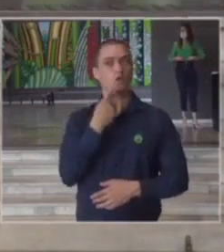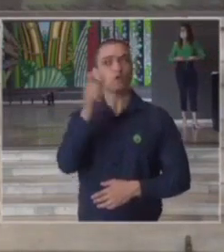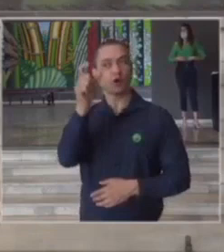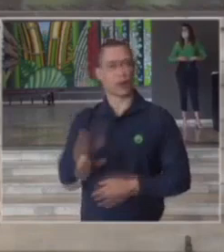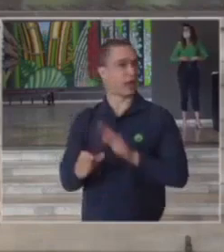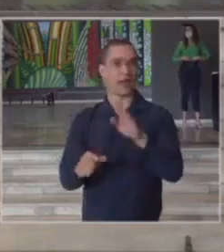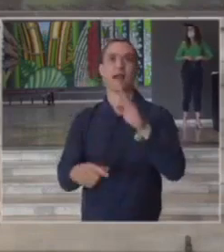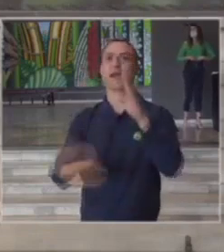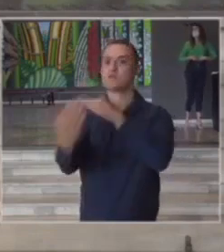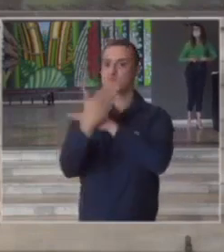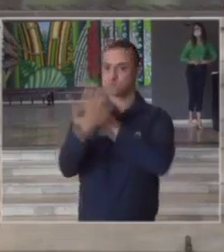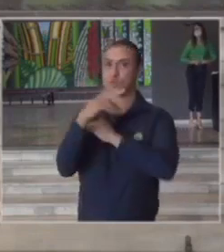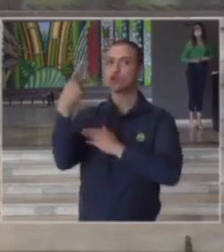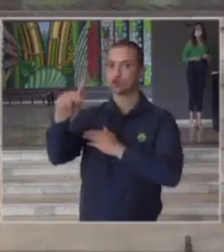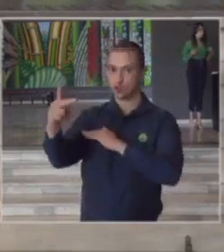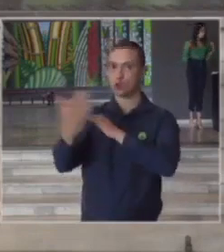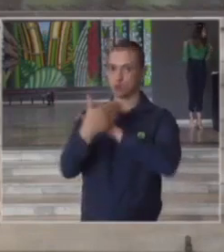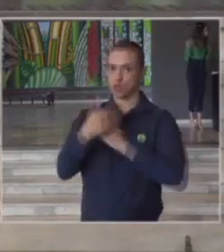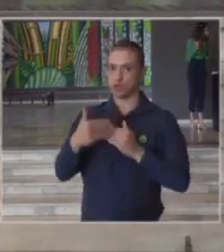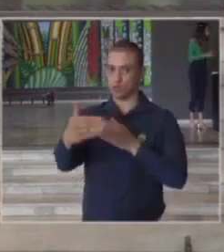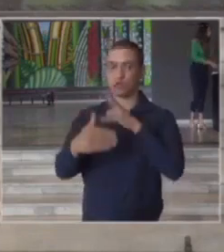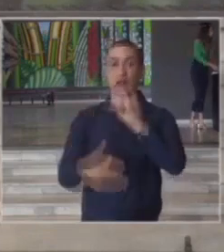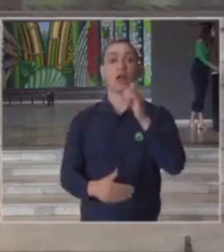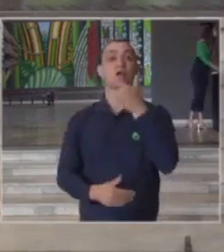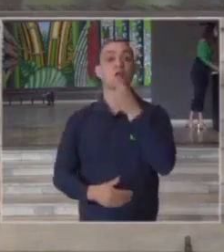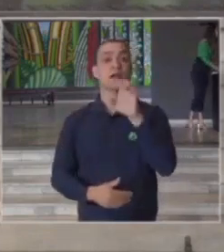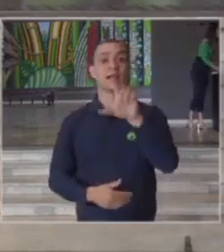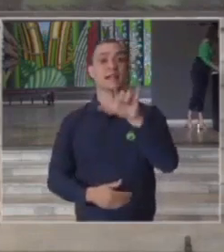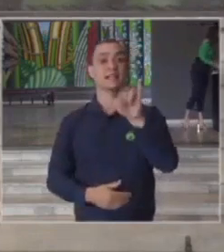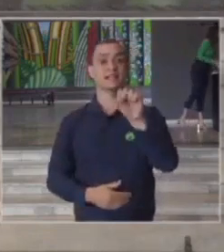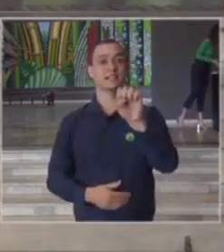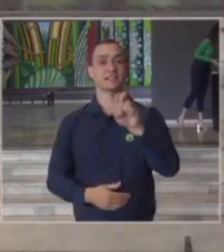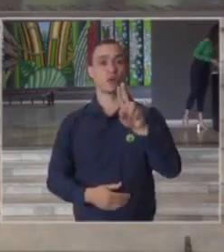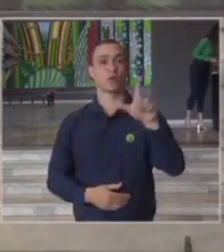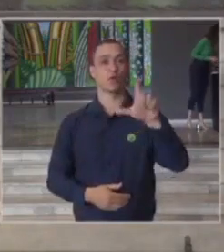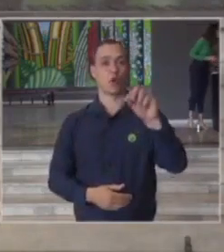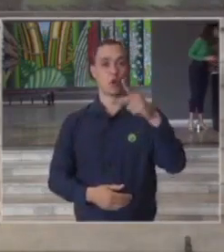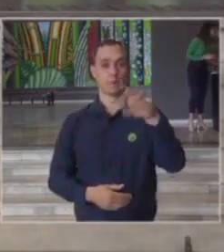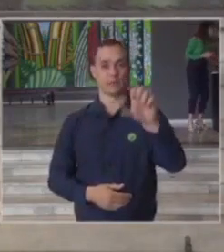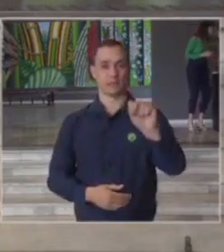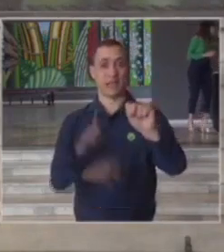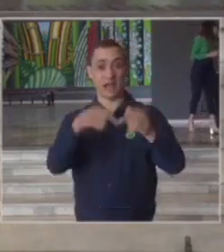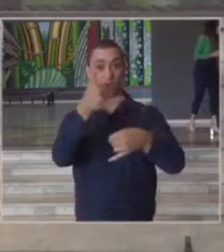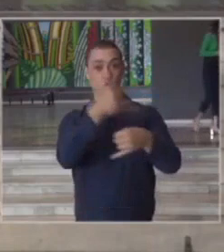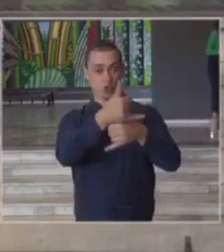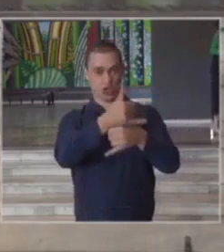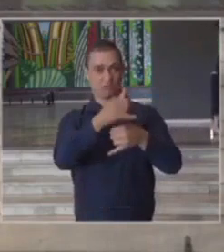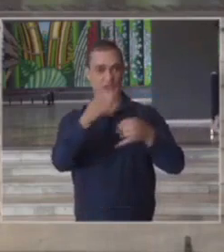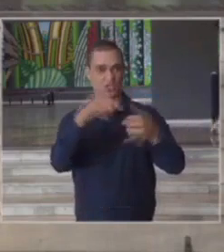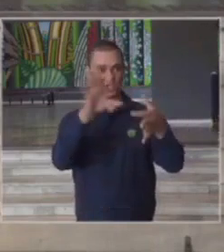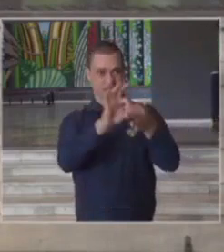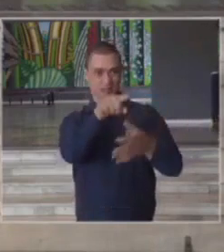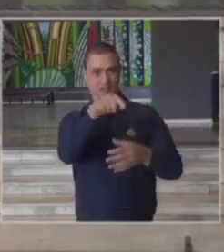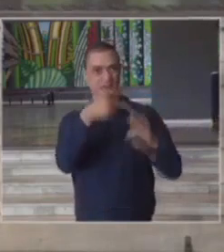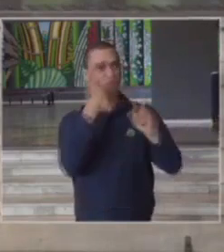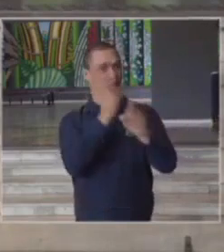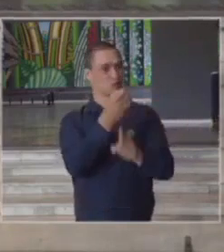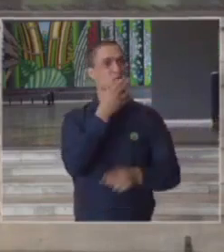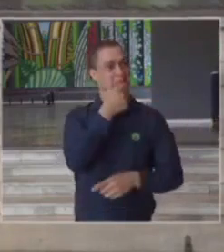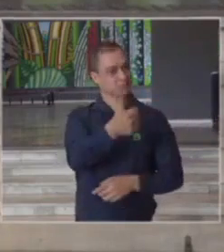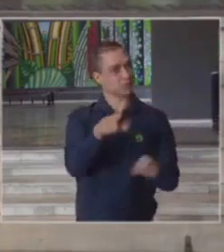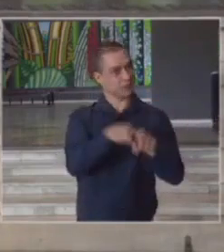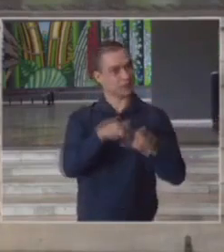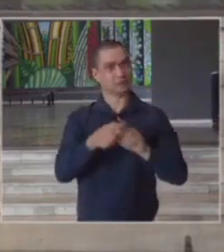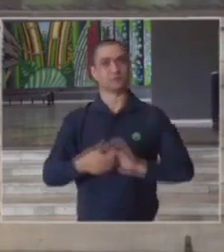a colaboração de vocês o Eliseu Lopes nosso chefe da ouvidoria Eliseu alegria reencontrar você